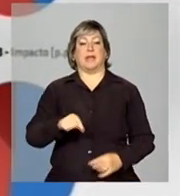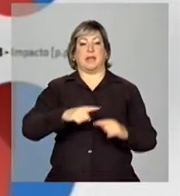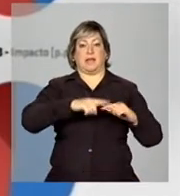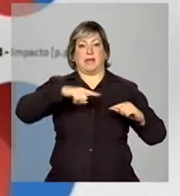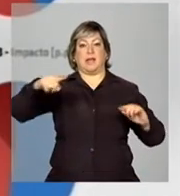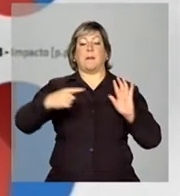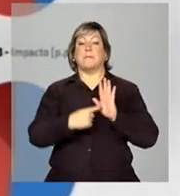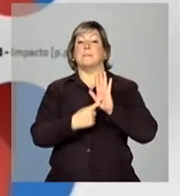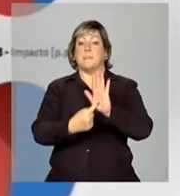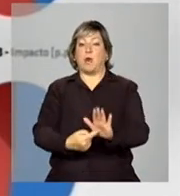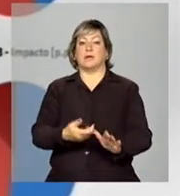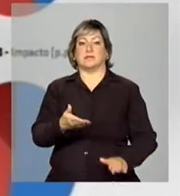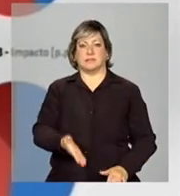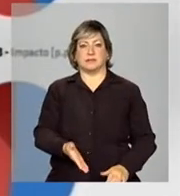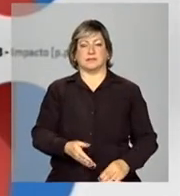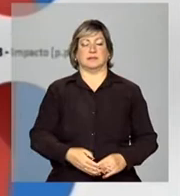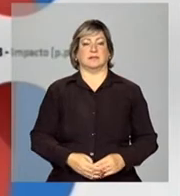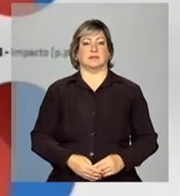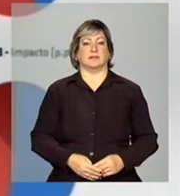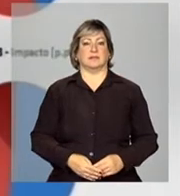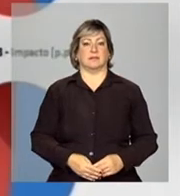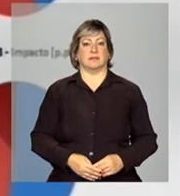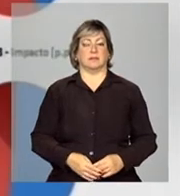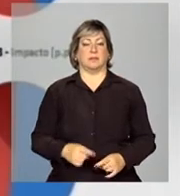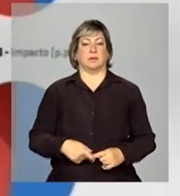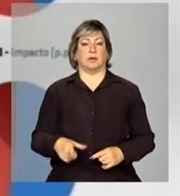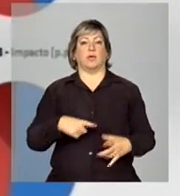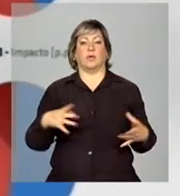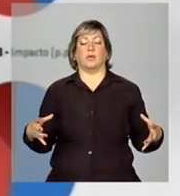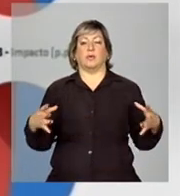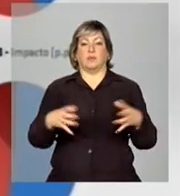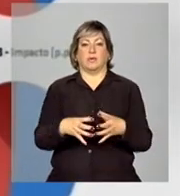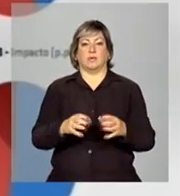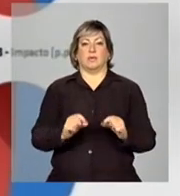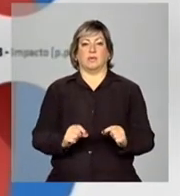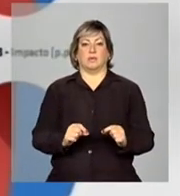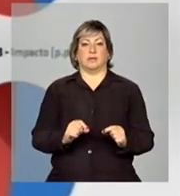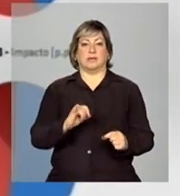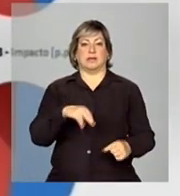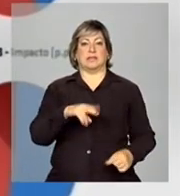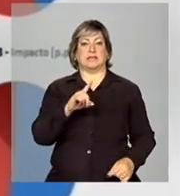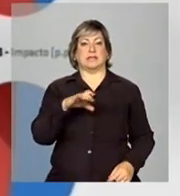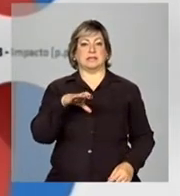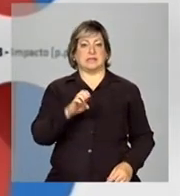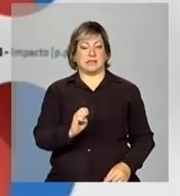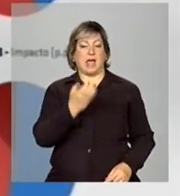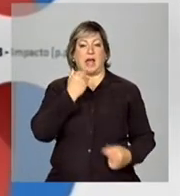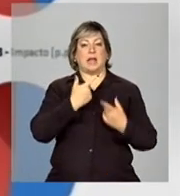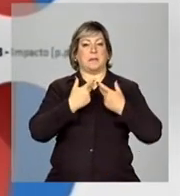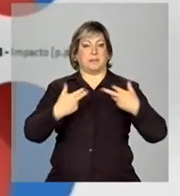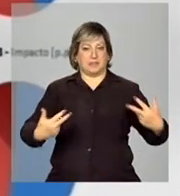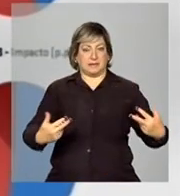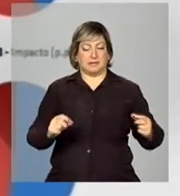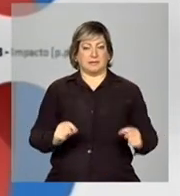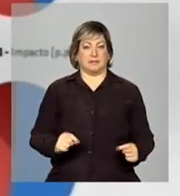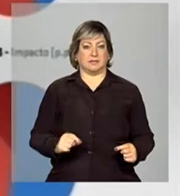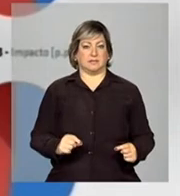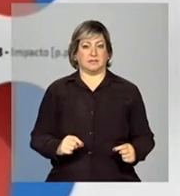reflete isso, que é o impacto no índice de alimentação